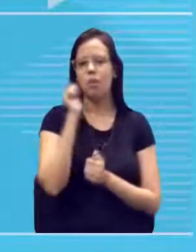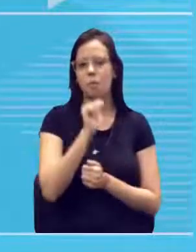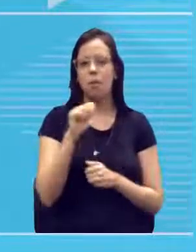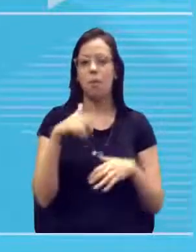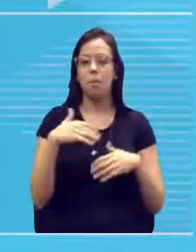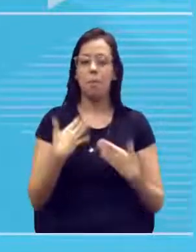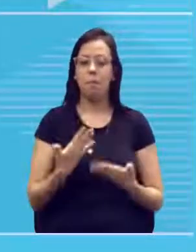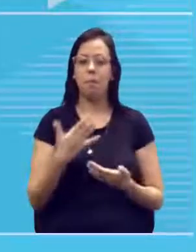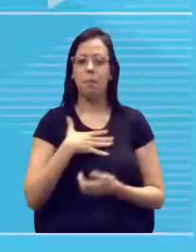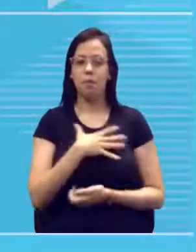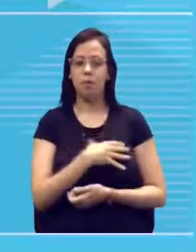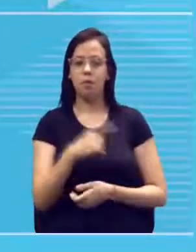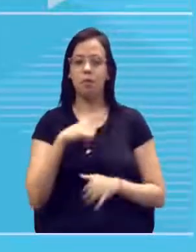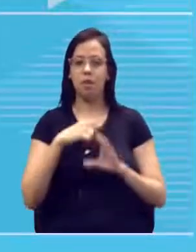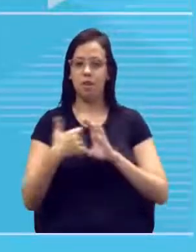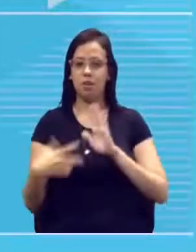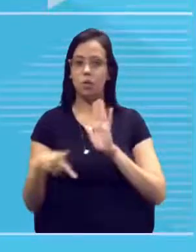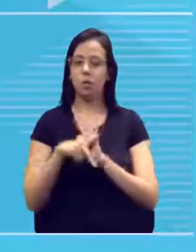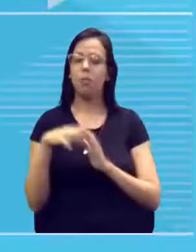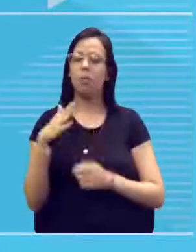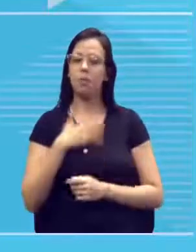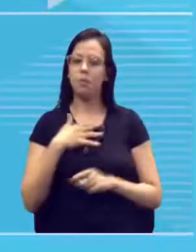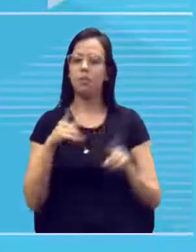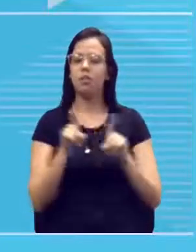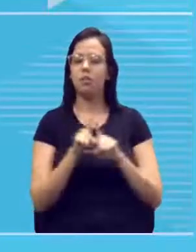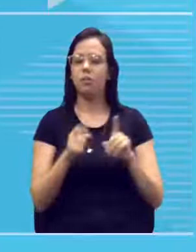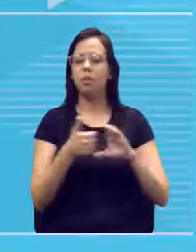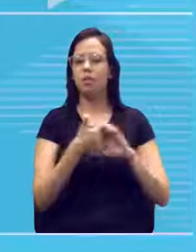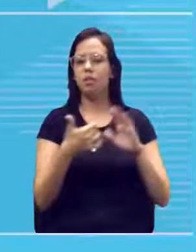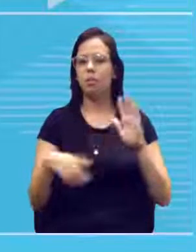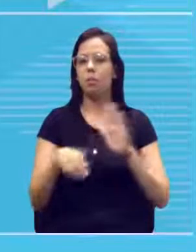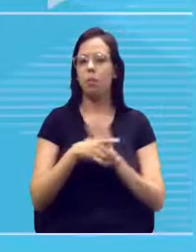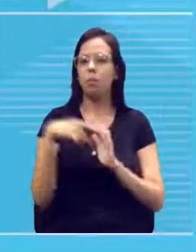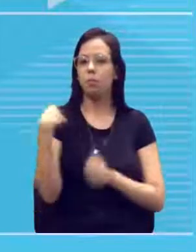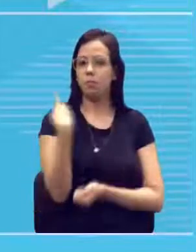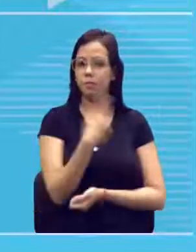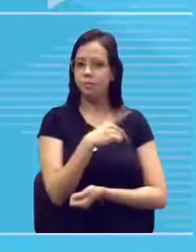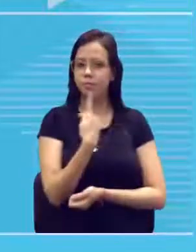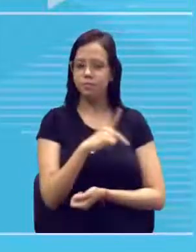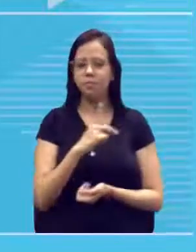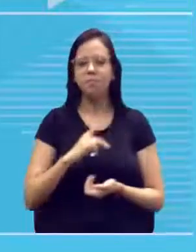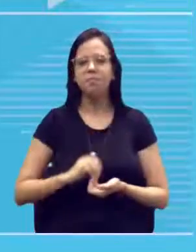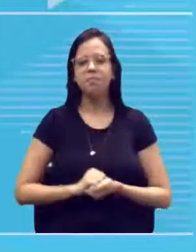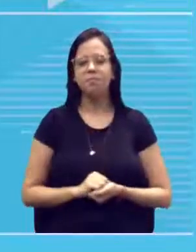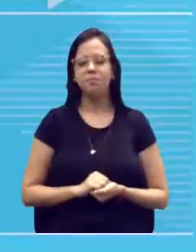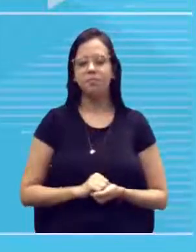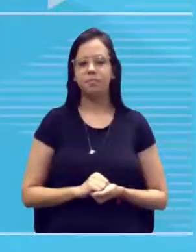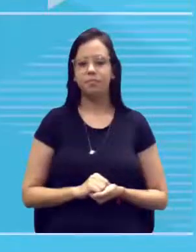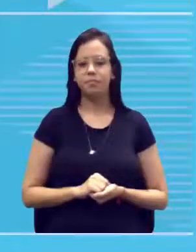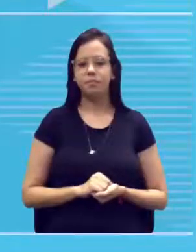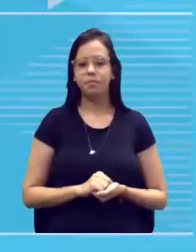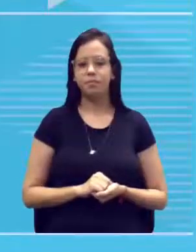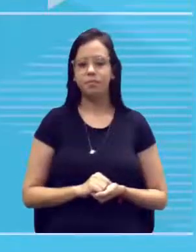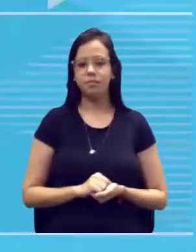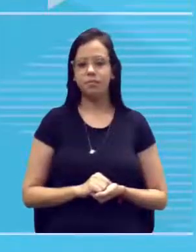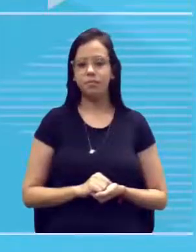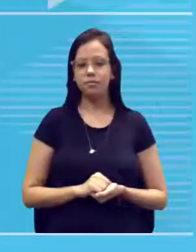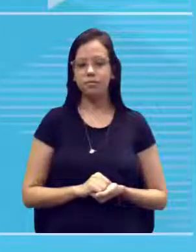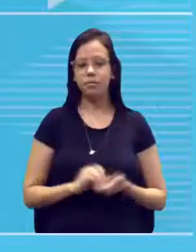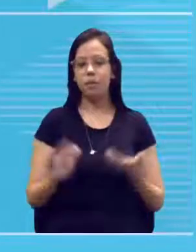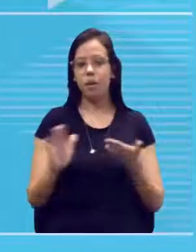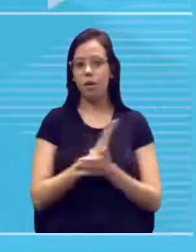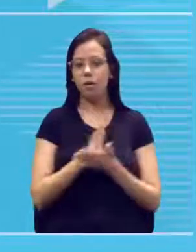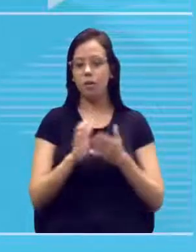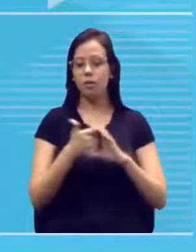filhos vão ter as características que eu tenho e as características da Mariazinha, tá? Algumas características vão ser mais